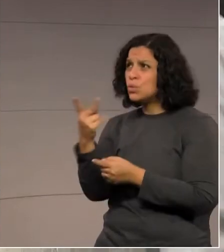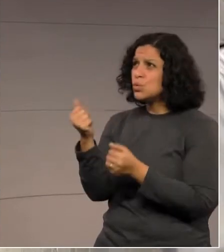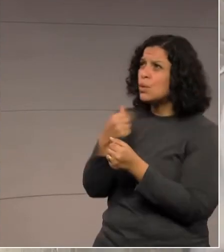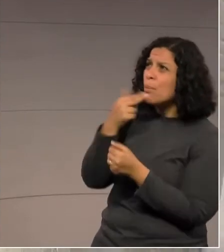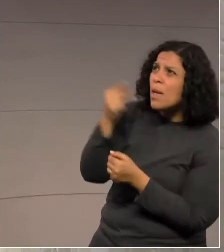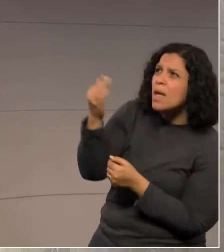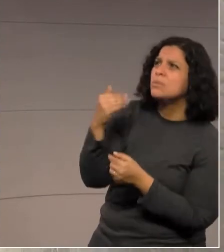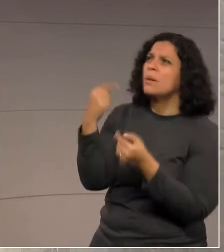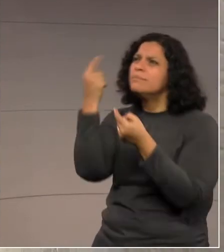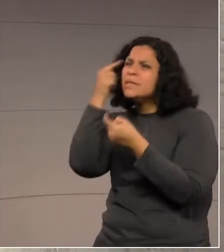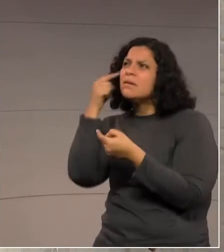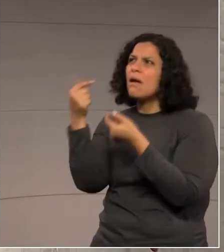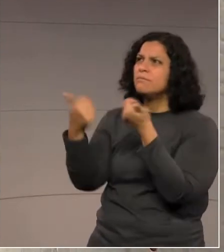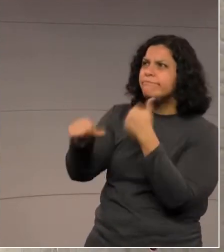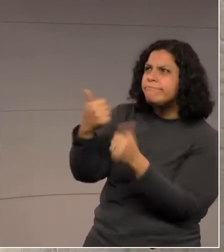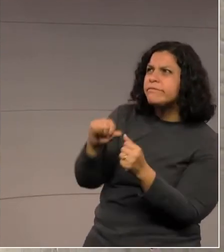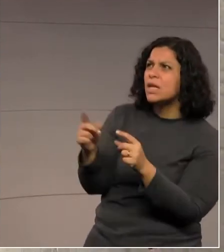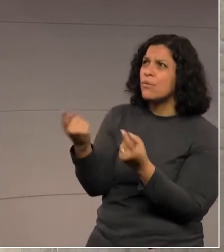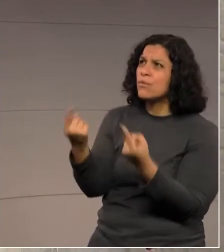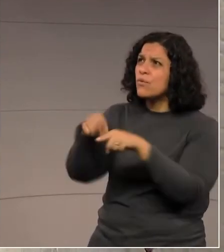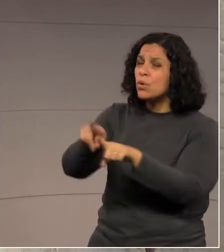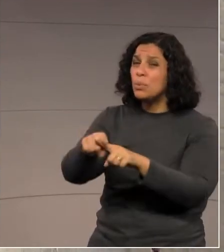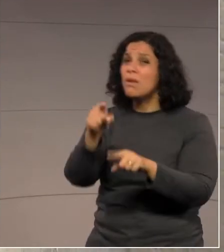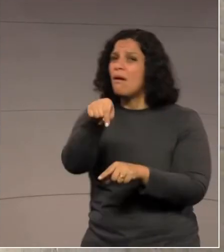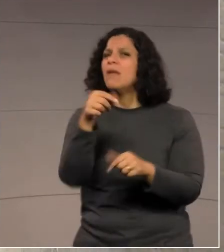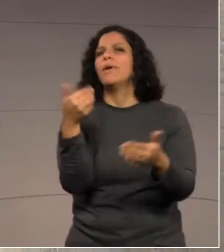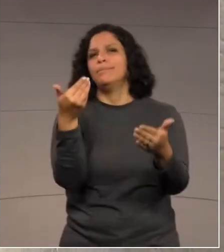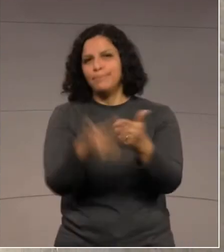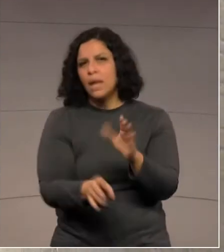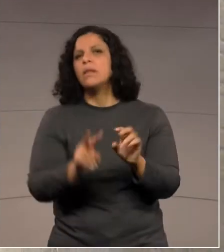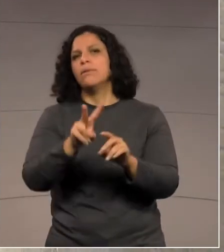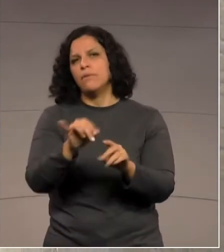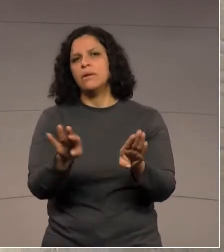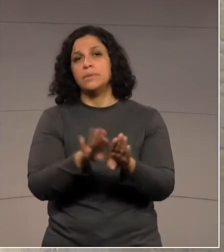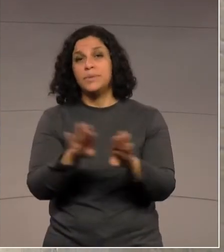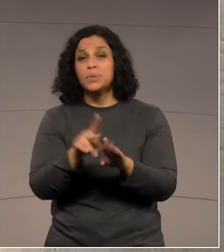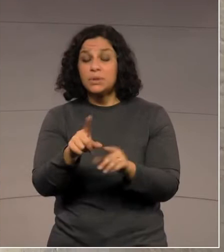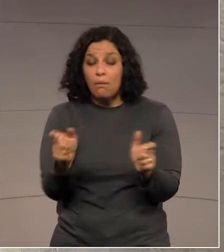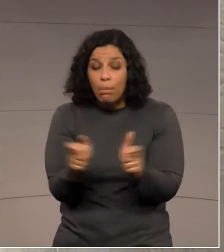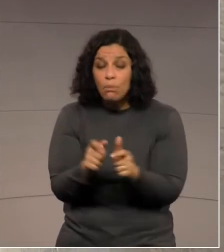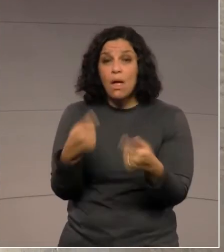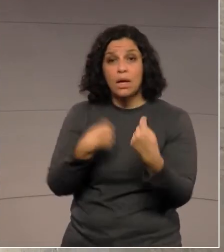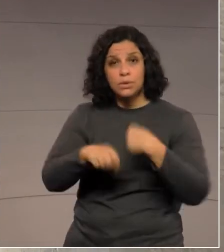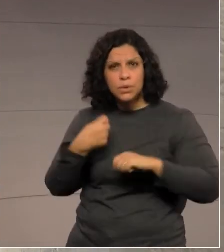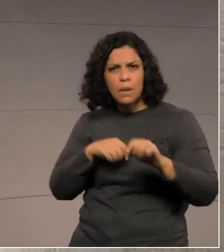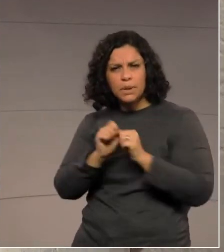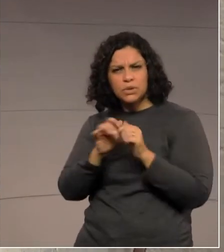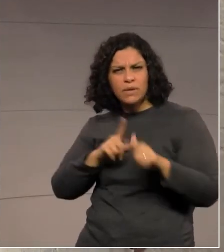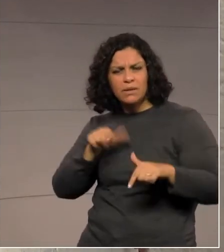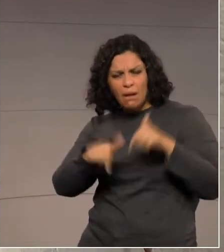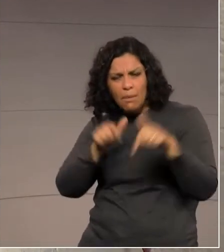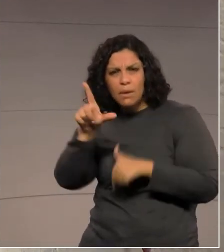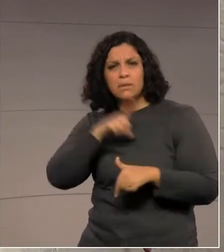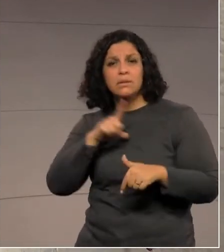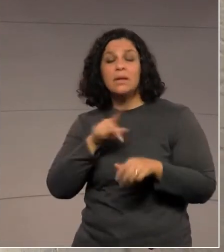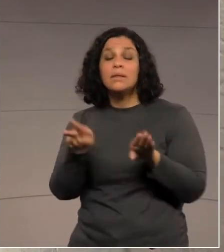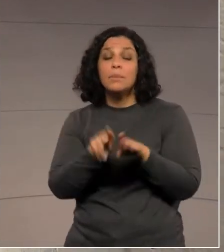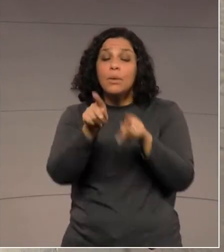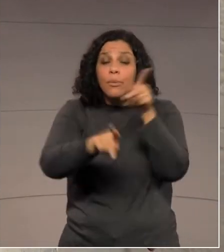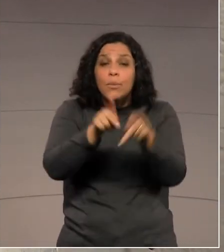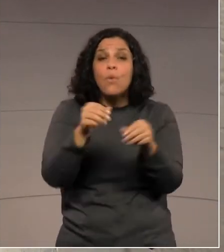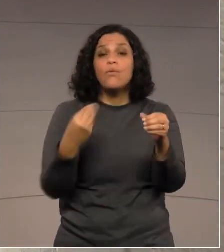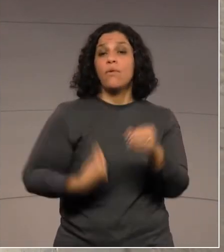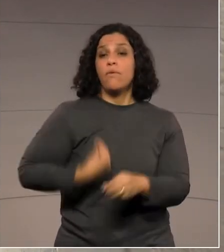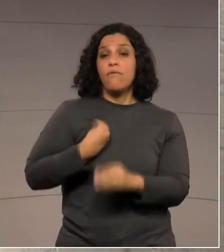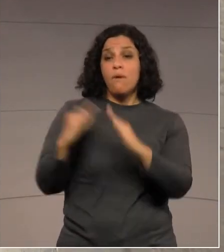reavaliado, porque os prejuízos serão inúmeros às pequenas, mas importantes atividades econômicas da região, à população que reside